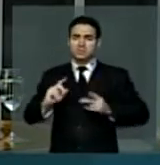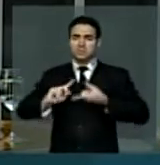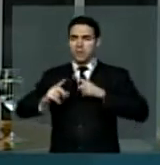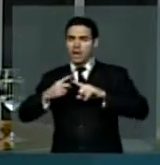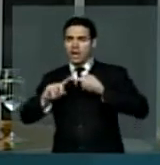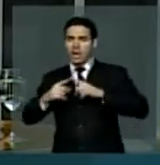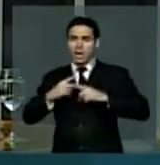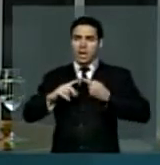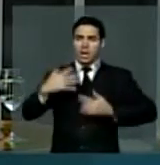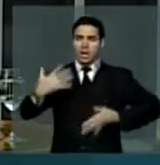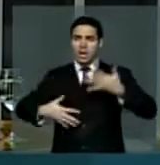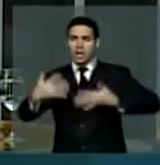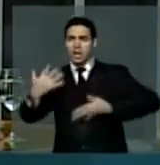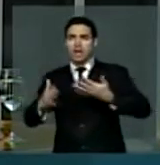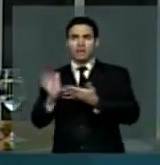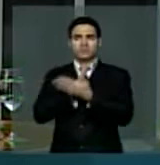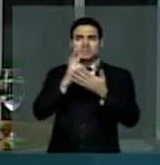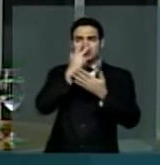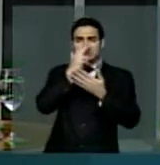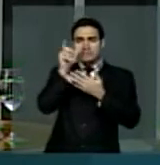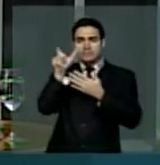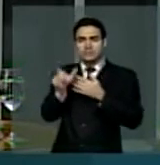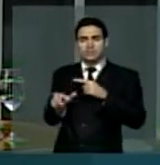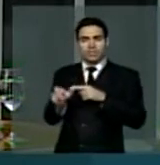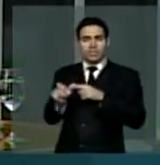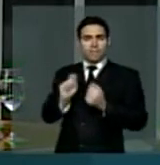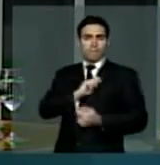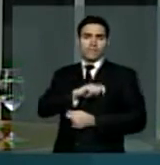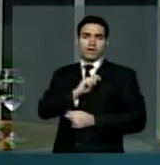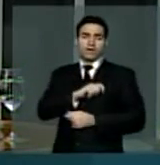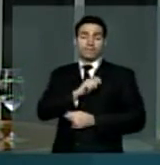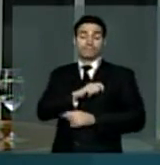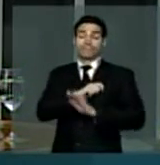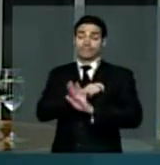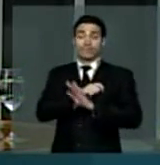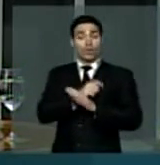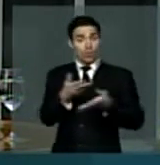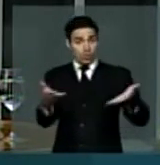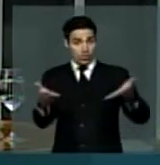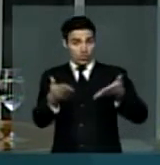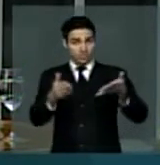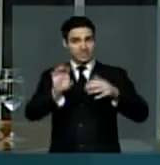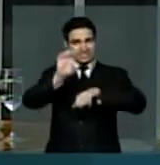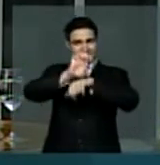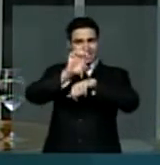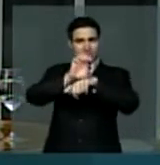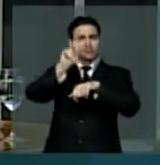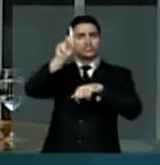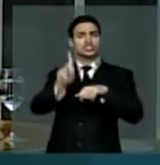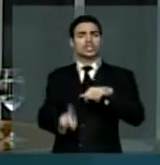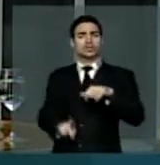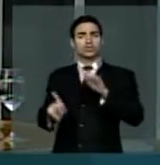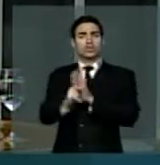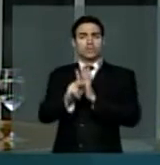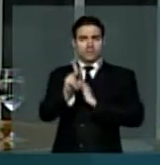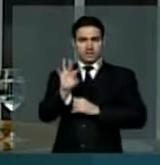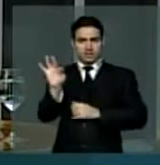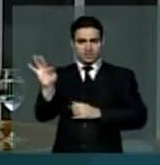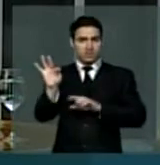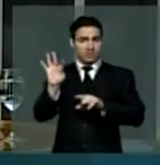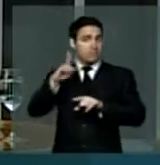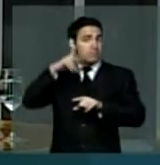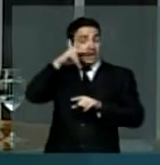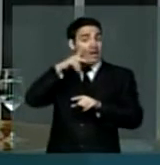reviravoltas oportunistas, a atual direção estadual do PT, na Paraíba, só